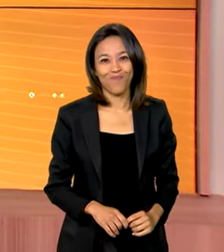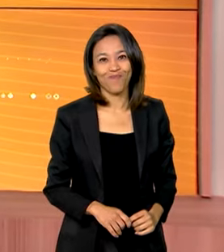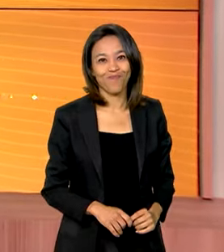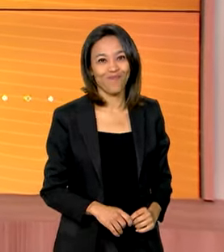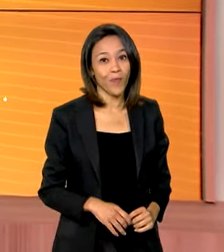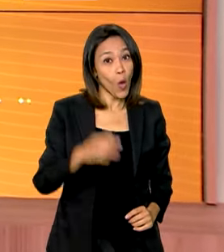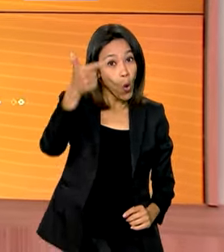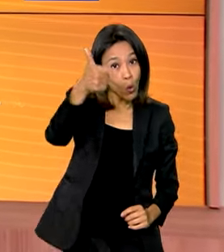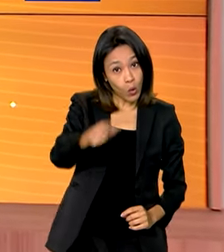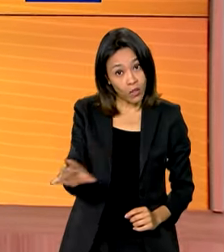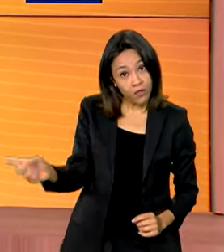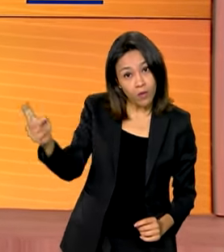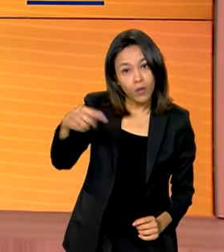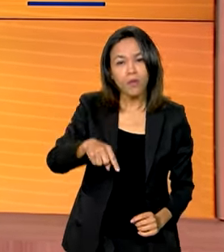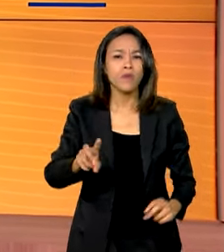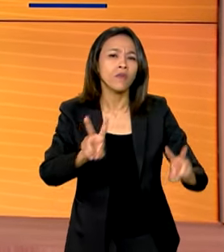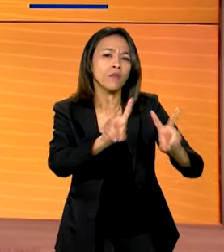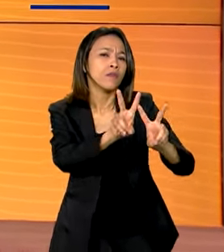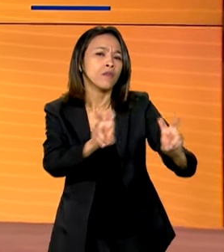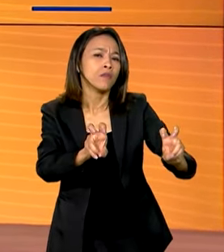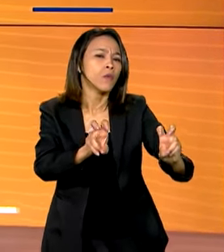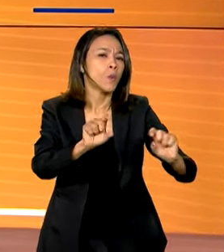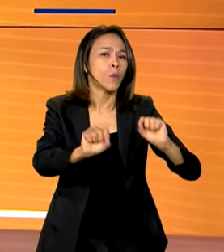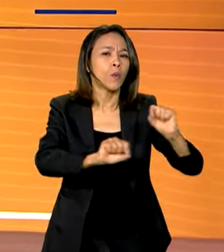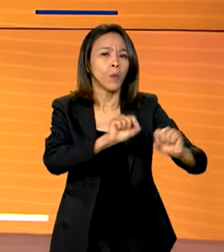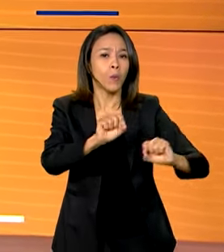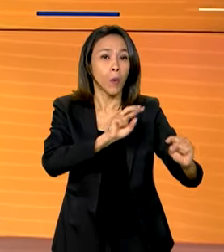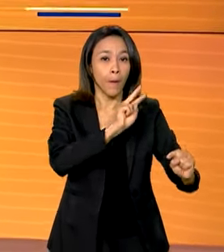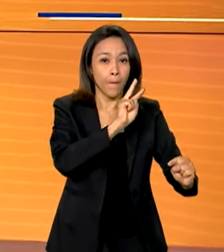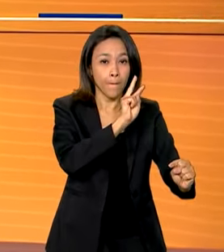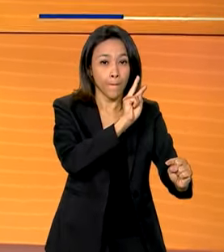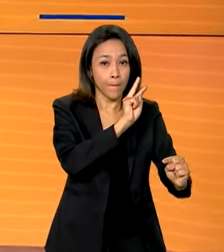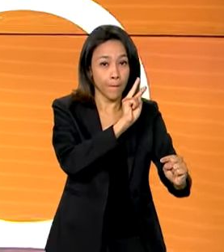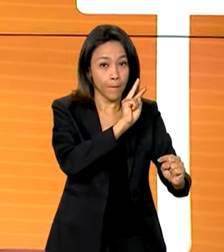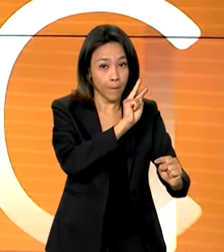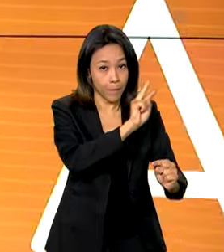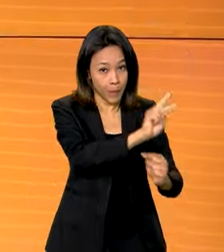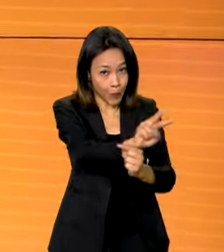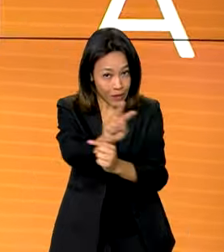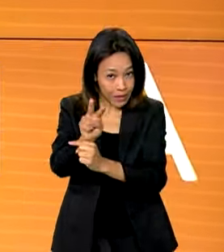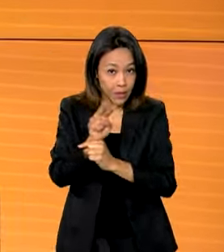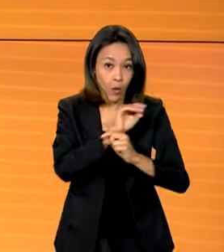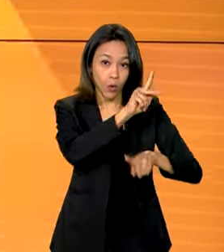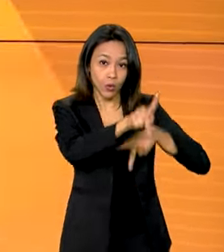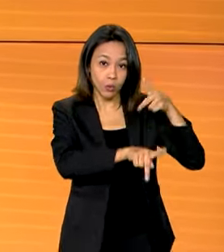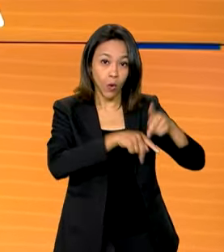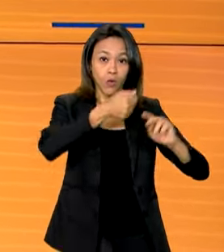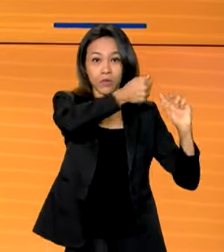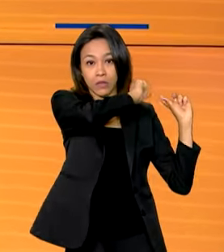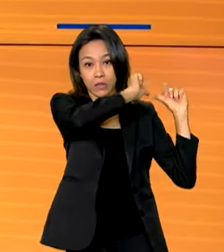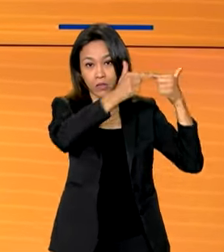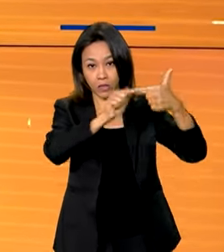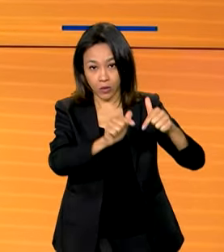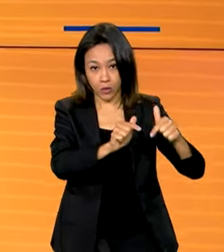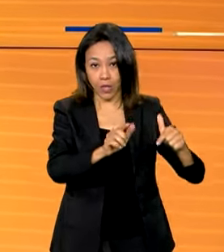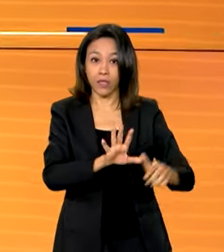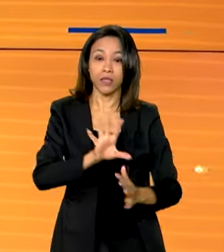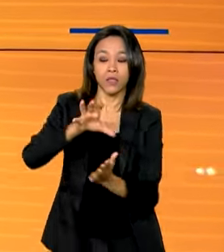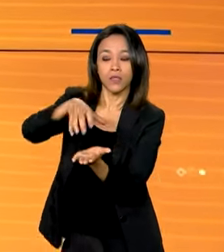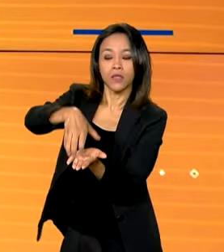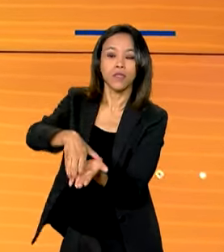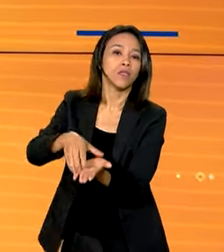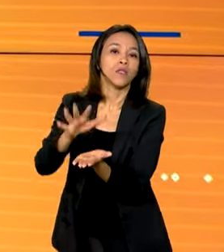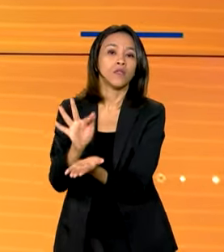Estamos de volta e vamos falar sobre a proteção aos povos originários. A FUNAI e os Ministérios dos Povos